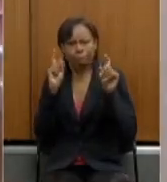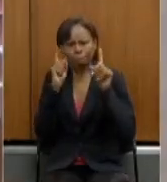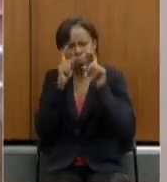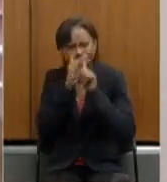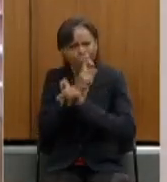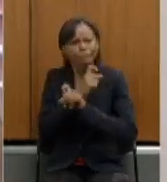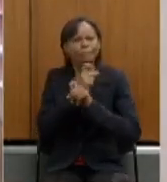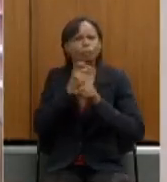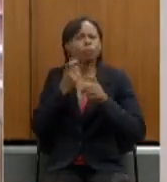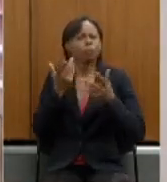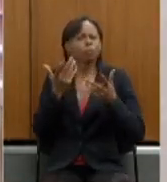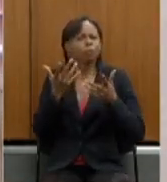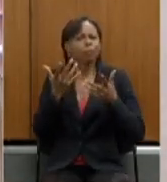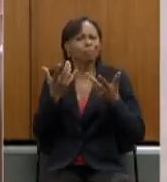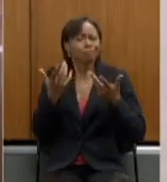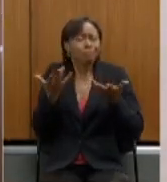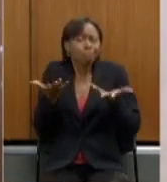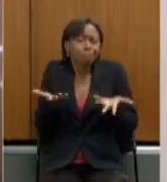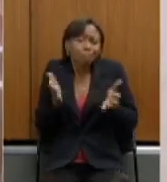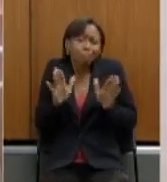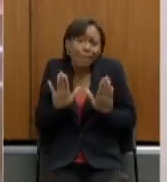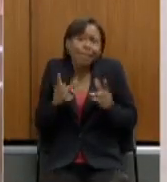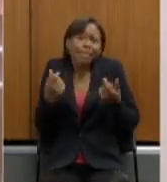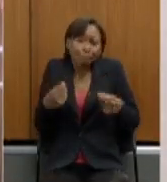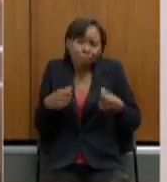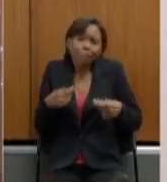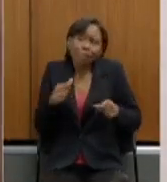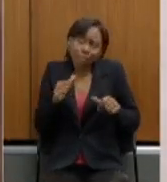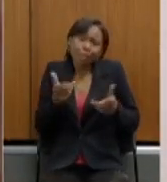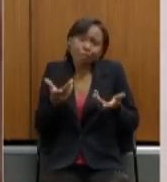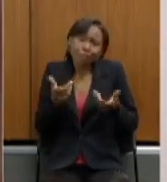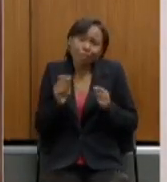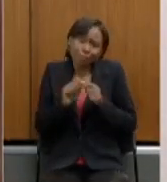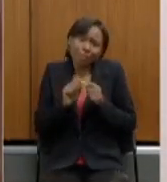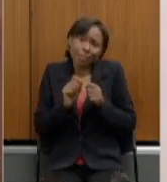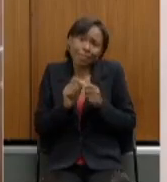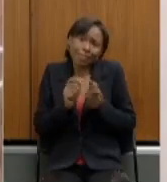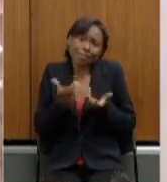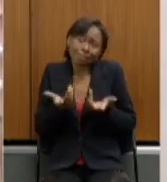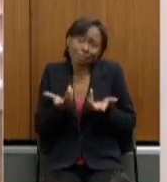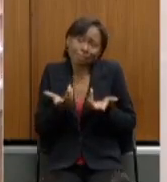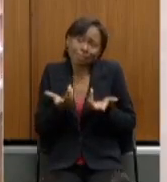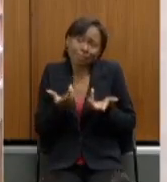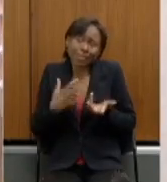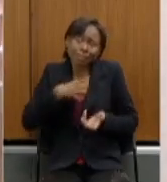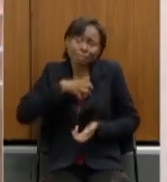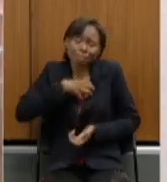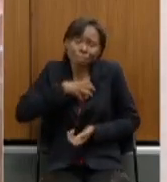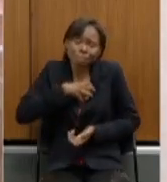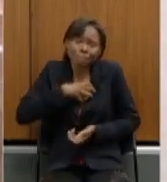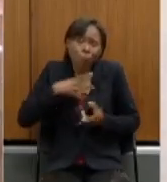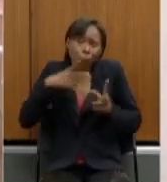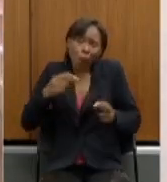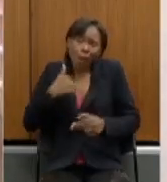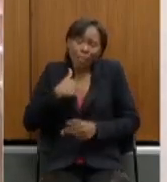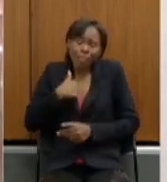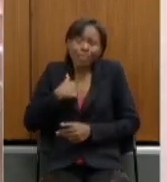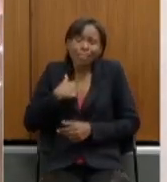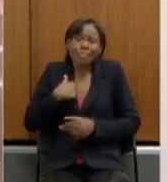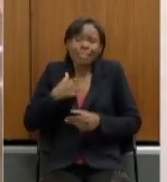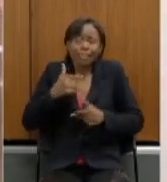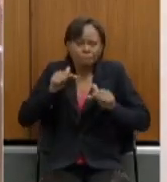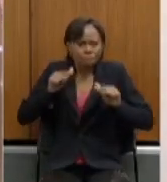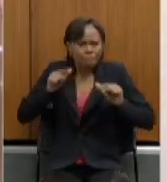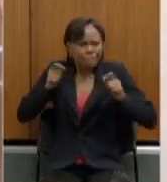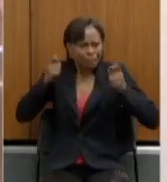que fazer apesar do coração partido de deputados como eu que tem uma forte militância nos movimentos sindicais